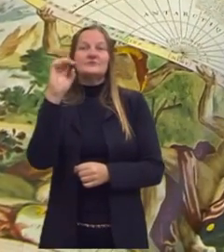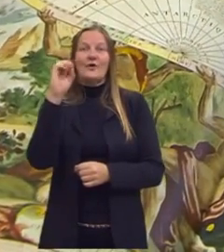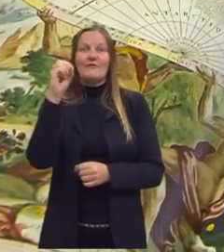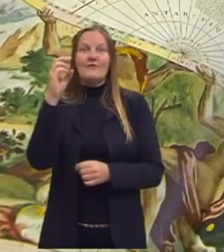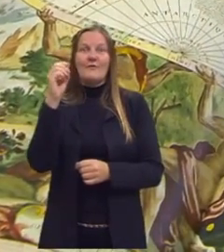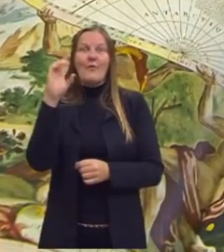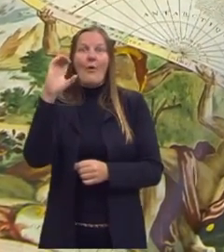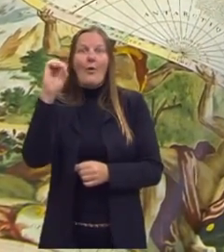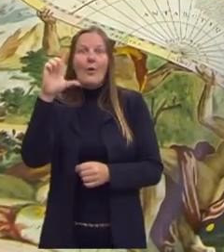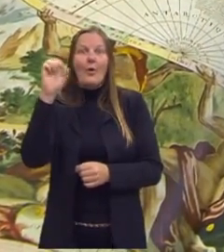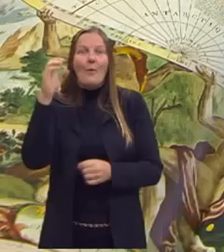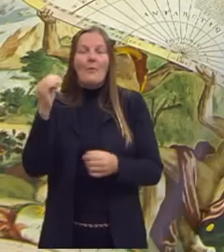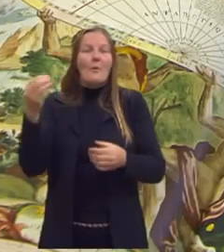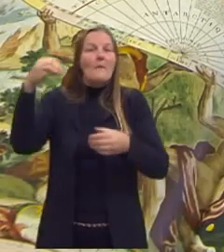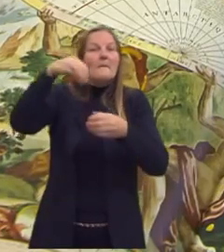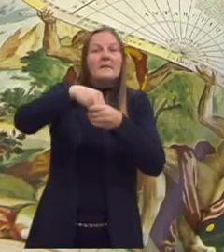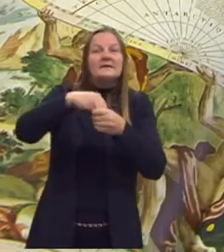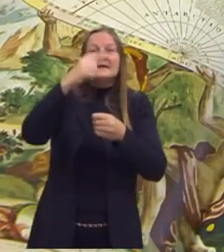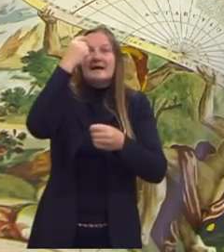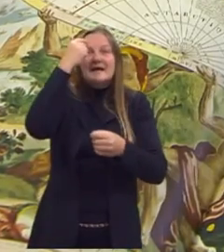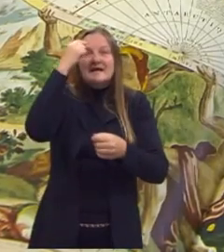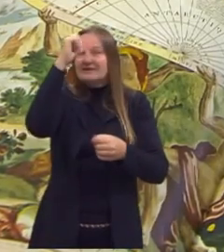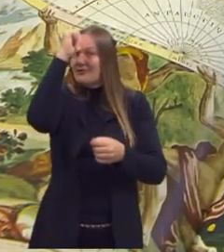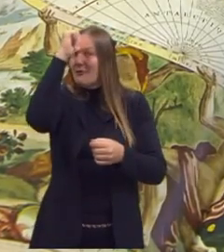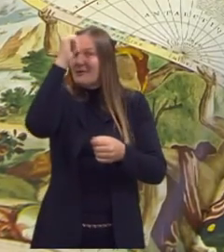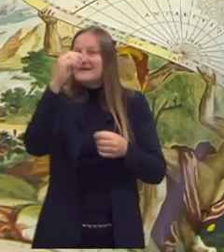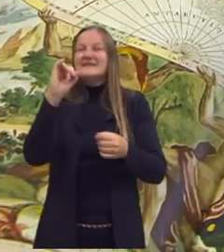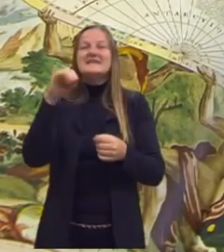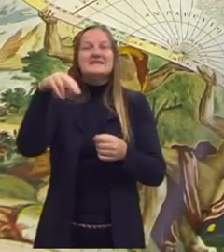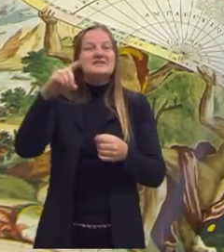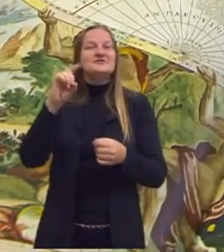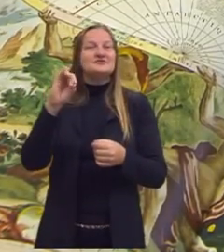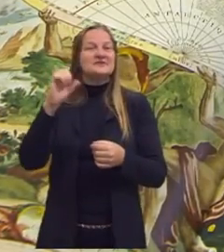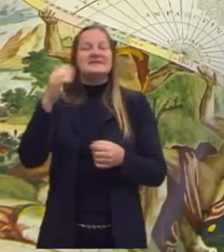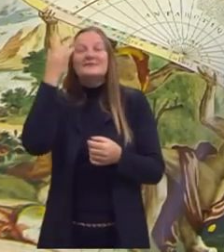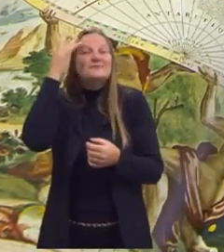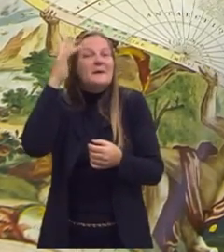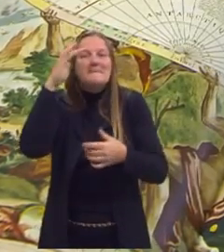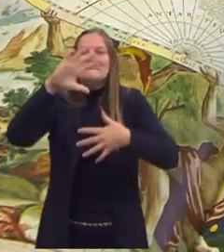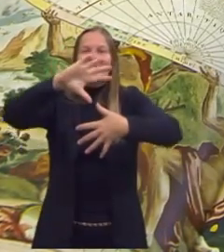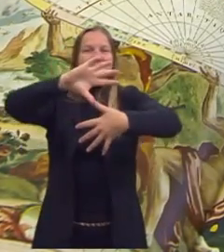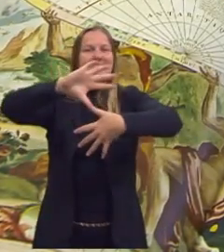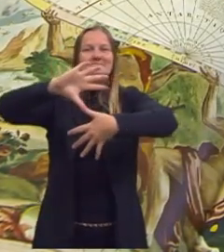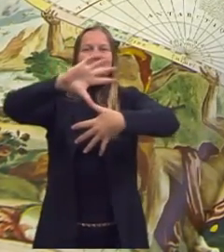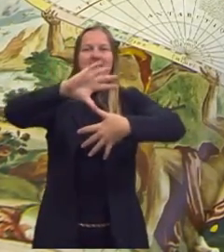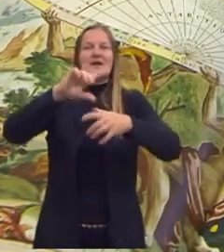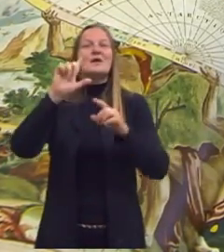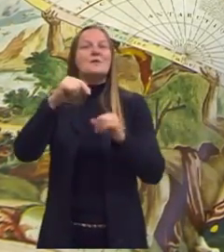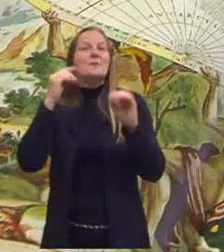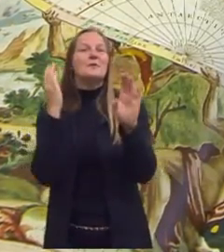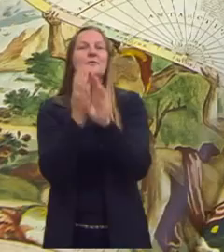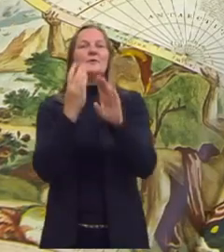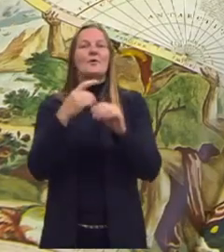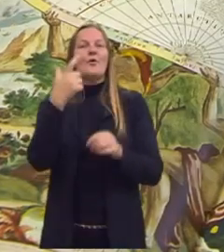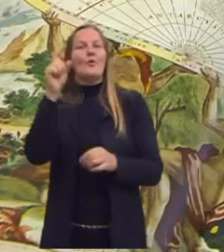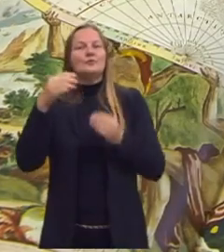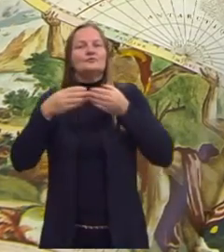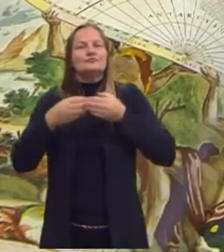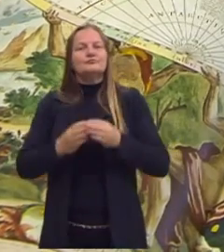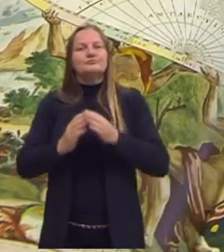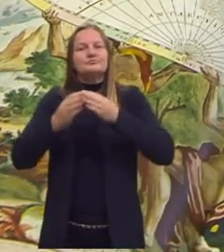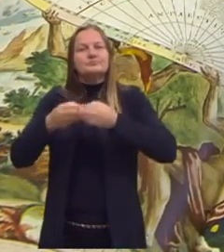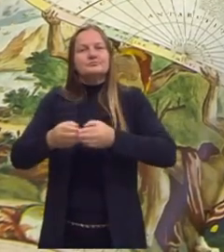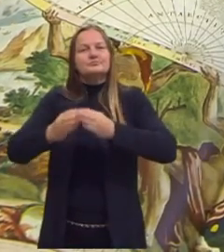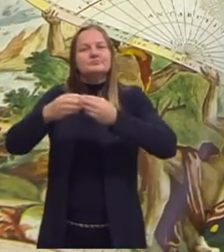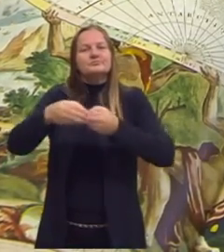ele ainda acha que chegou nas Índias. Ele não sabia que isso era a América. Isso vai ser descoberto depois, por um outro navegador